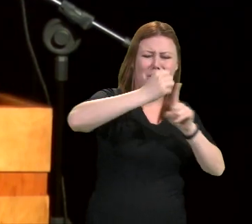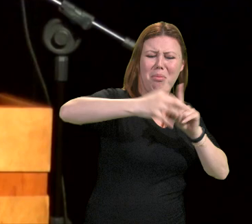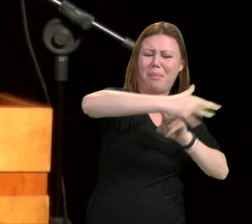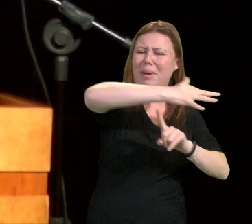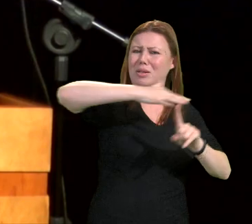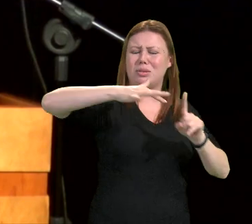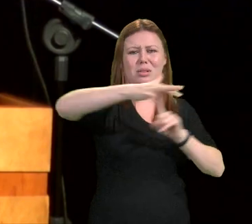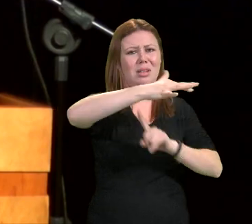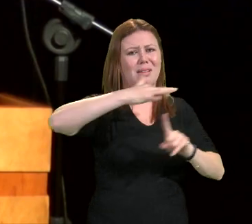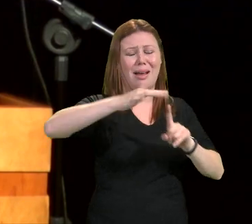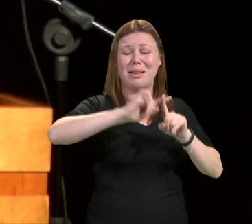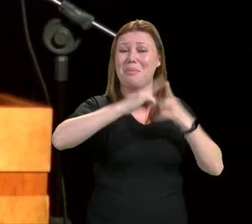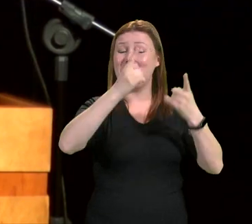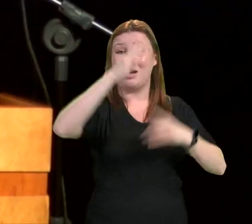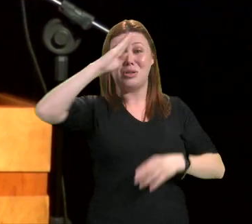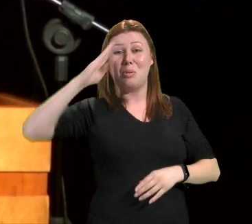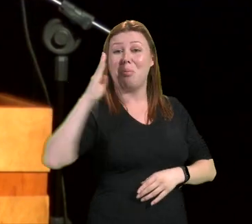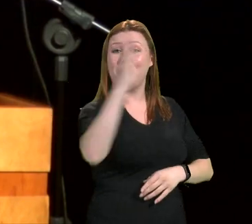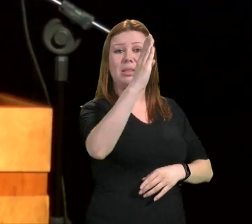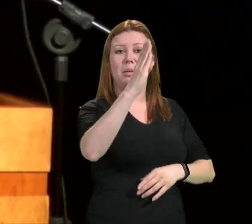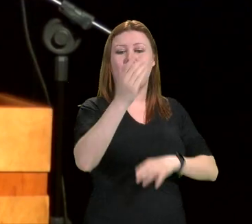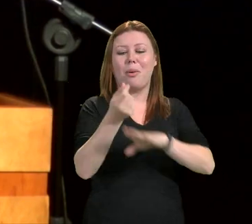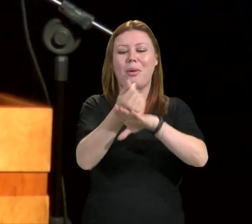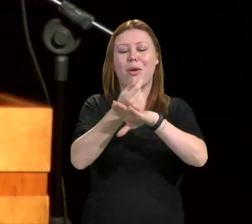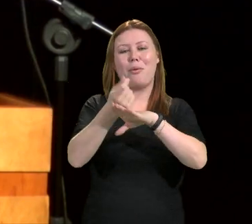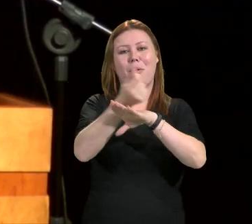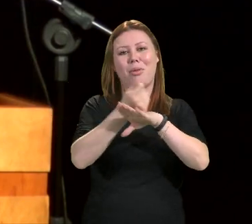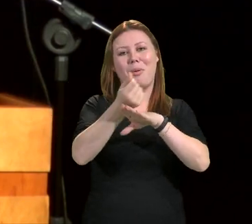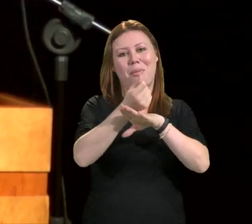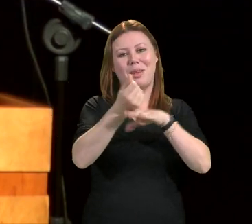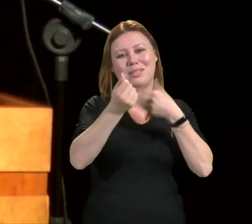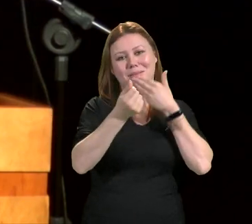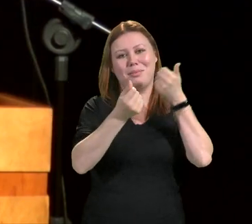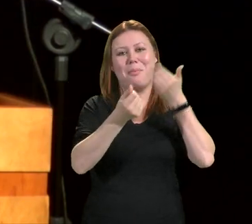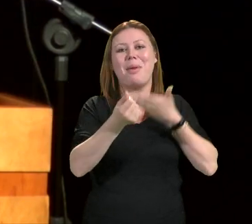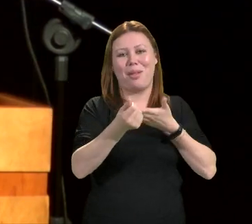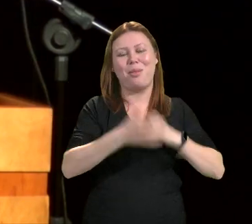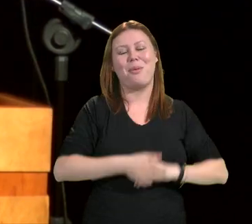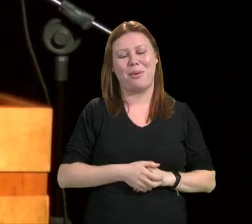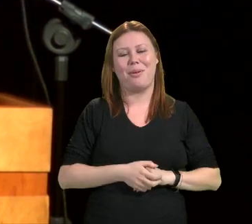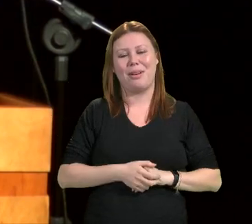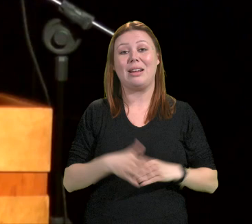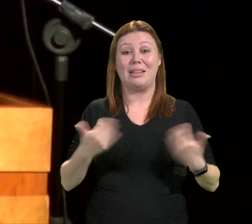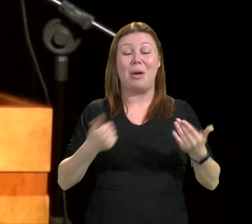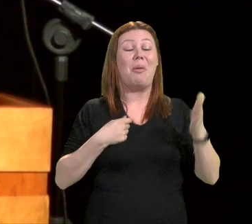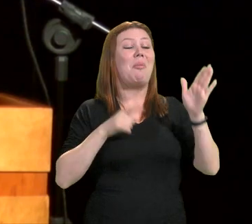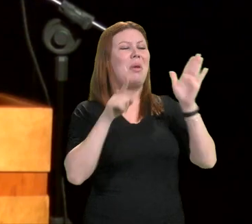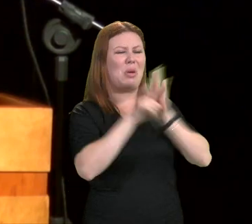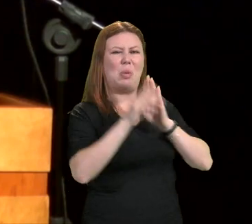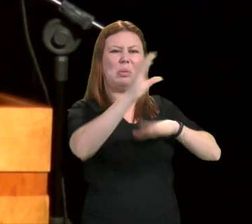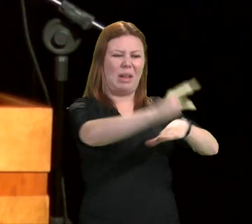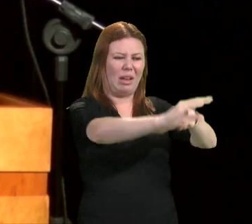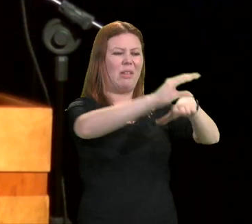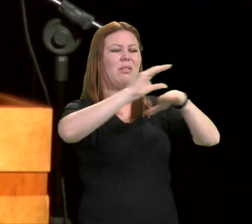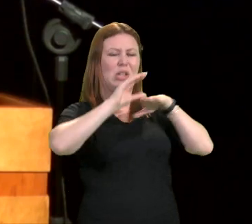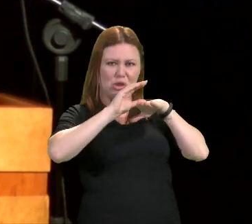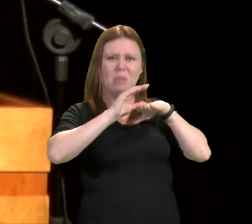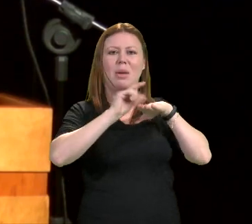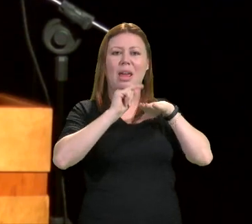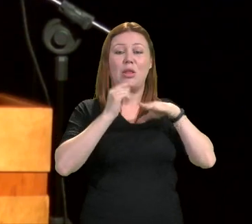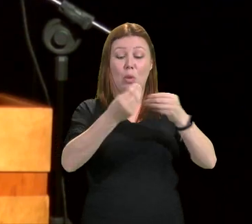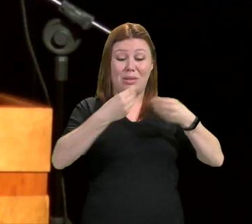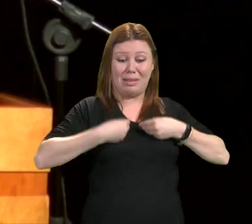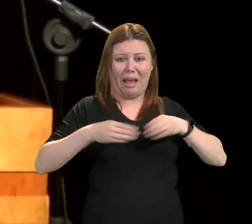mas especialmente para a economia. E, a propósito da pergunta de investimentos seguem também para as ciências